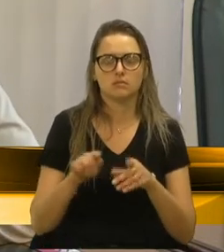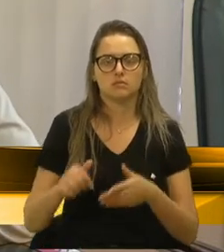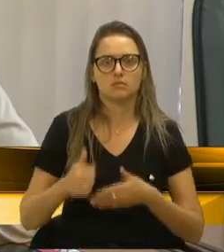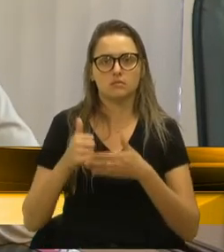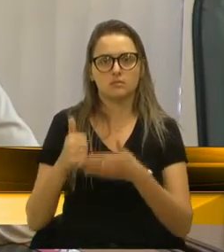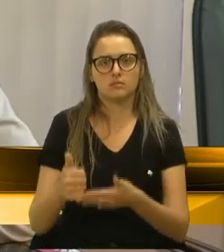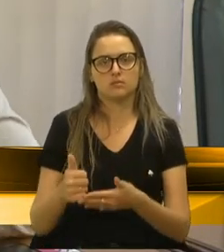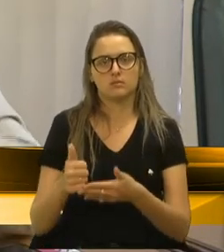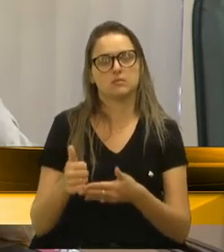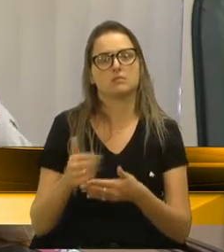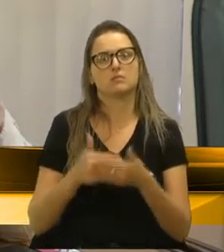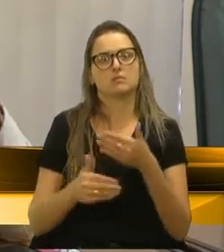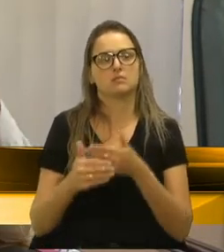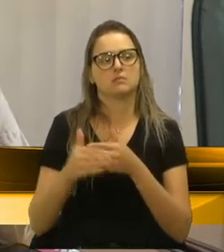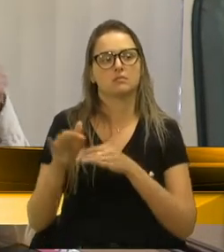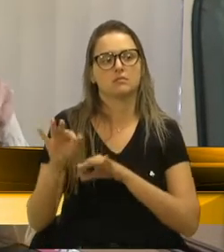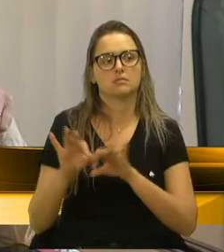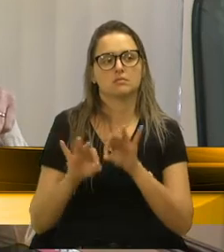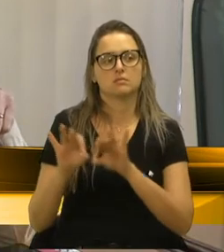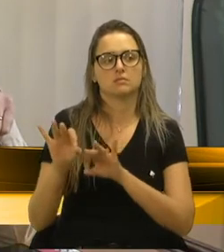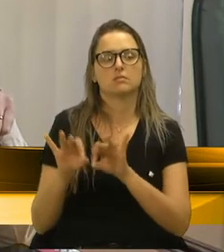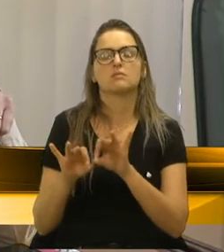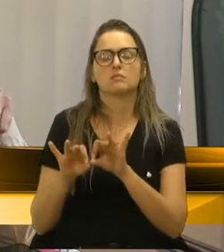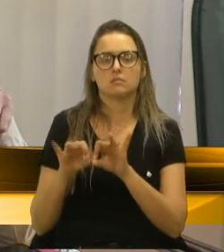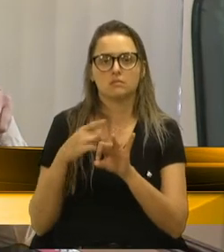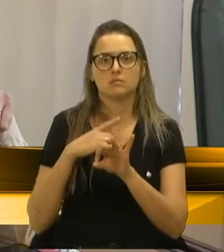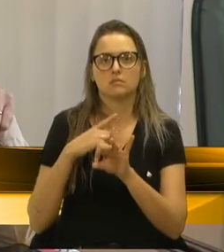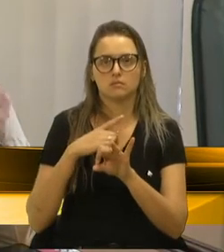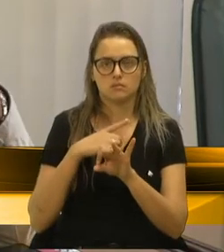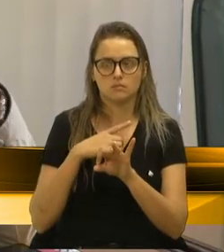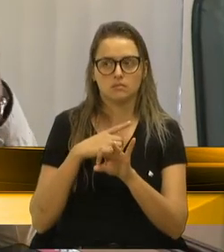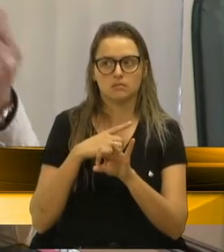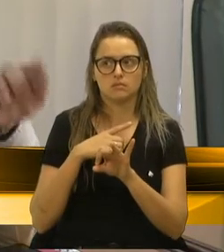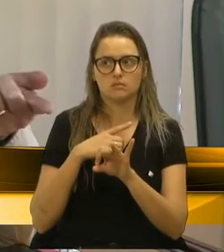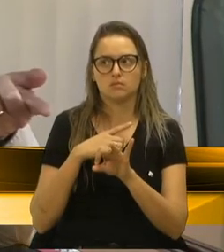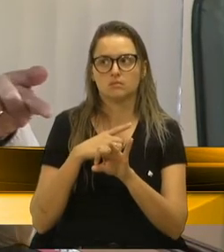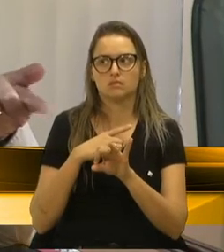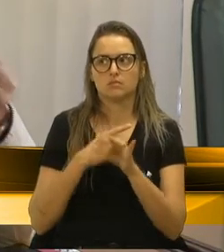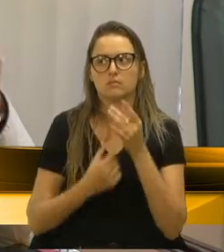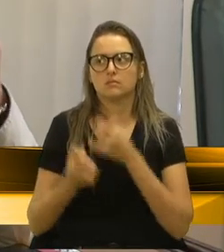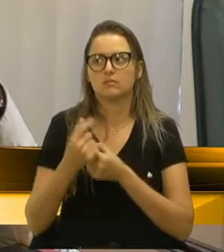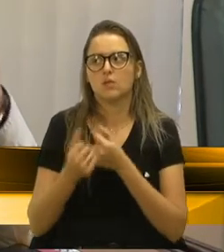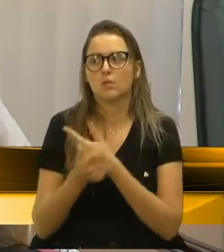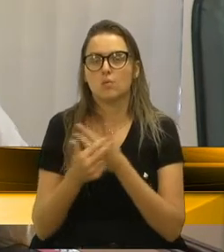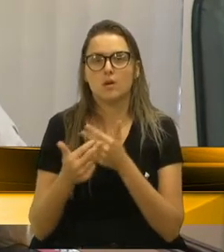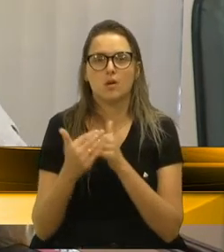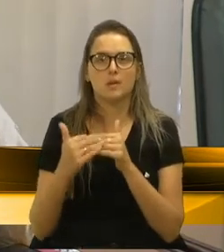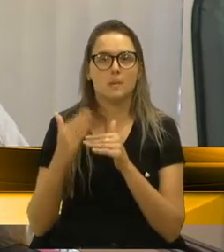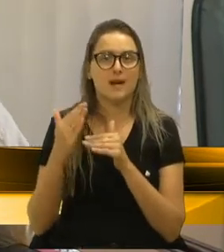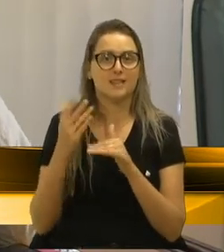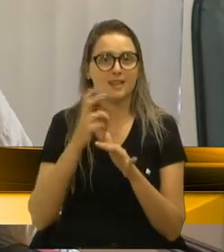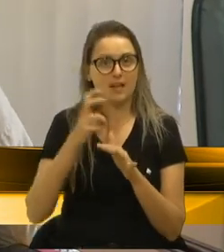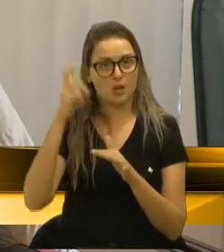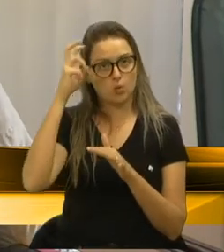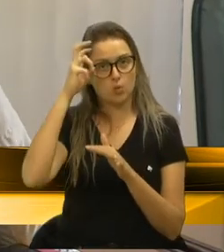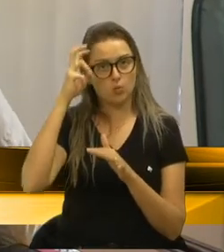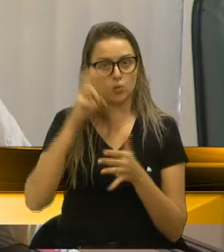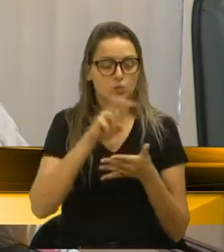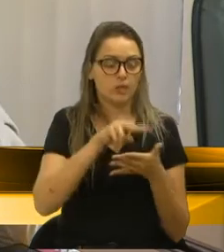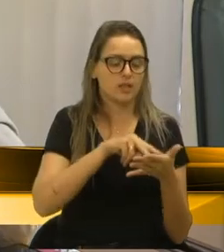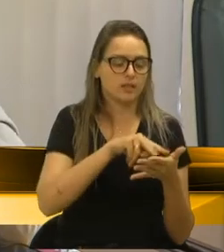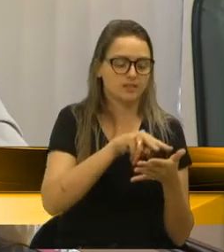organização que serve para isso algo a mais, isto é, a cultura e a leitura.